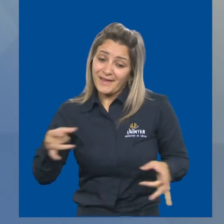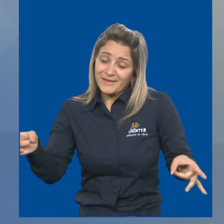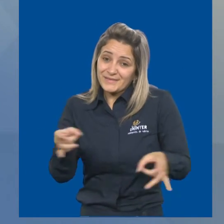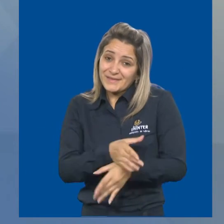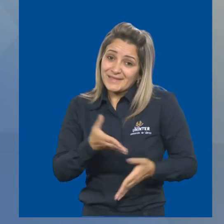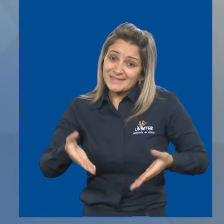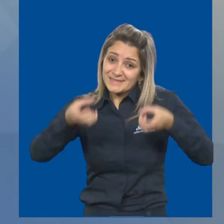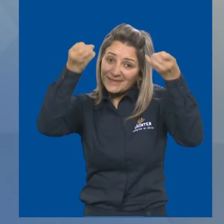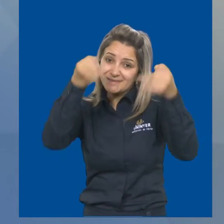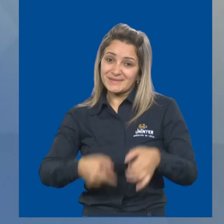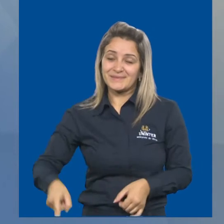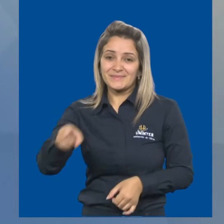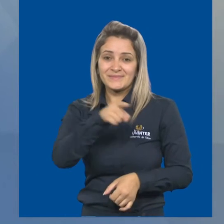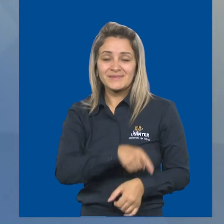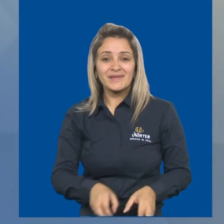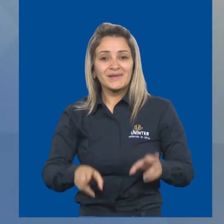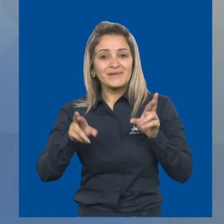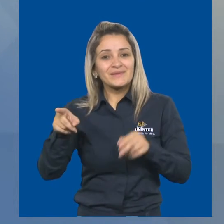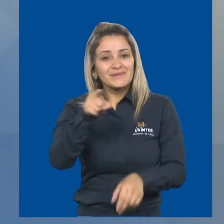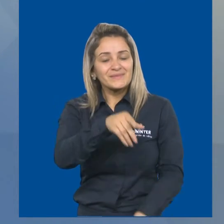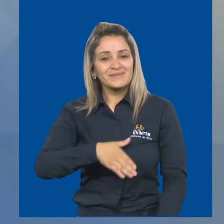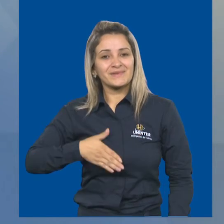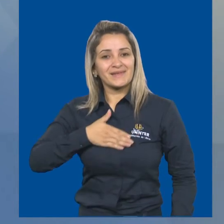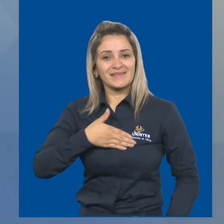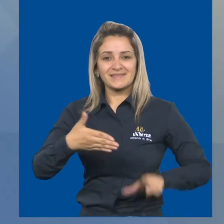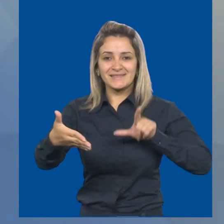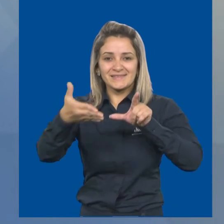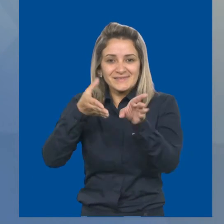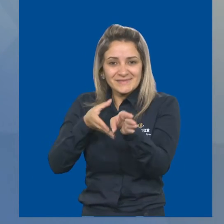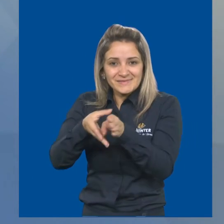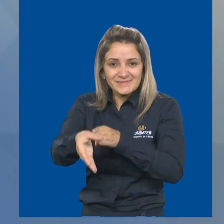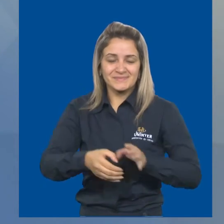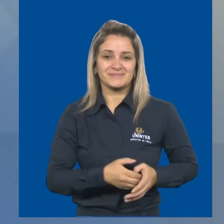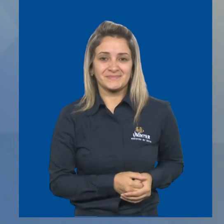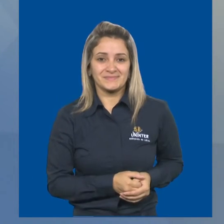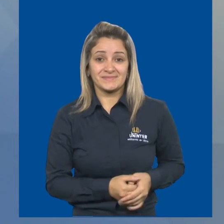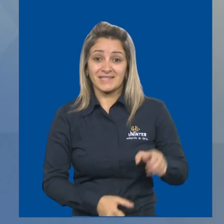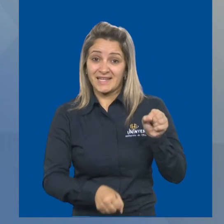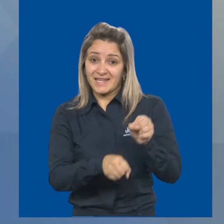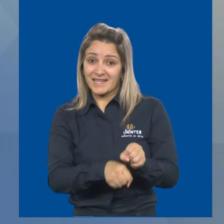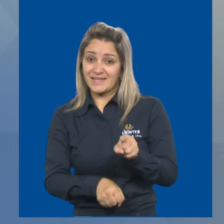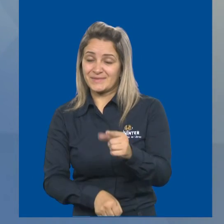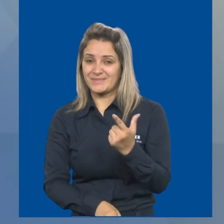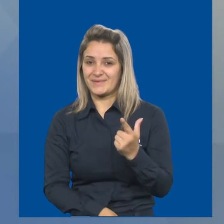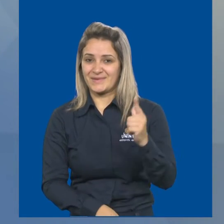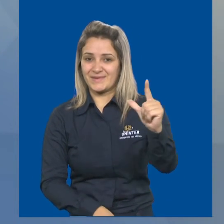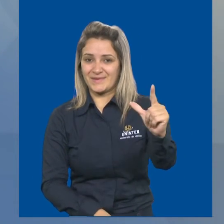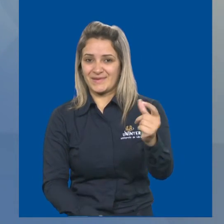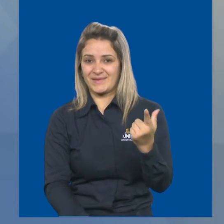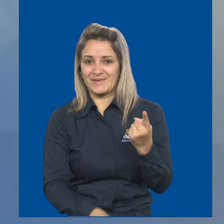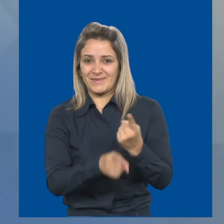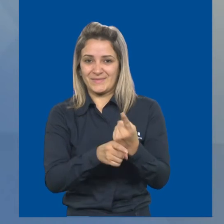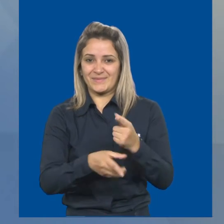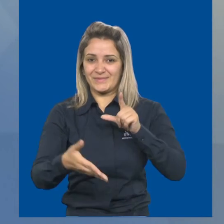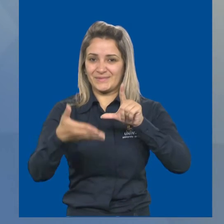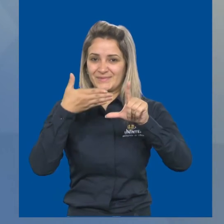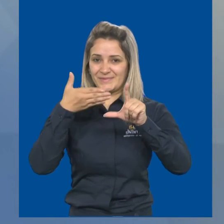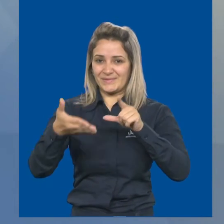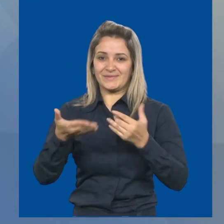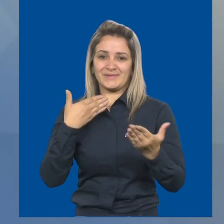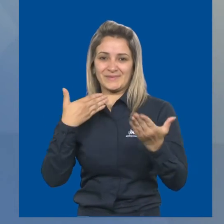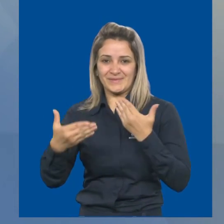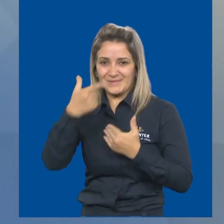aqui e espero que você tenha gostado da dica. Aguardo você no próximo Conversa Acadêmica.